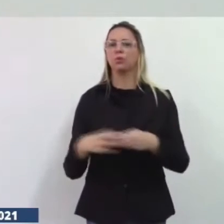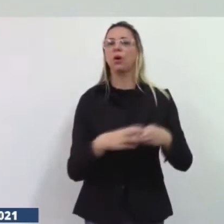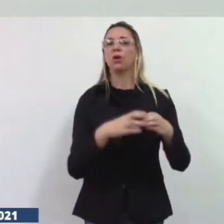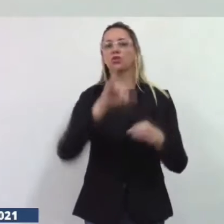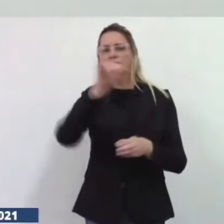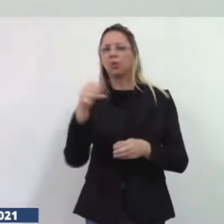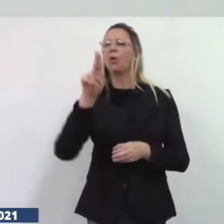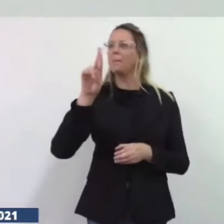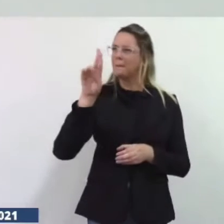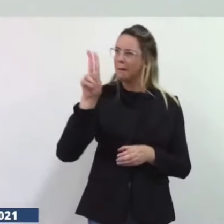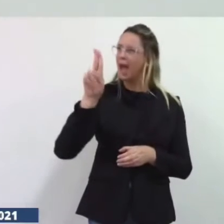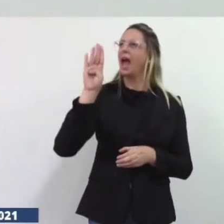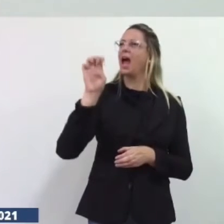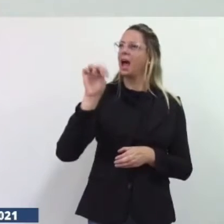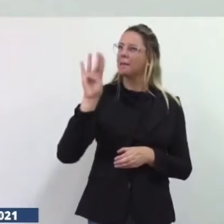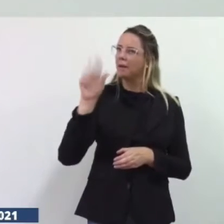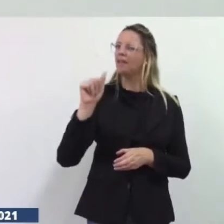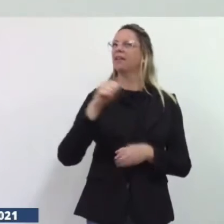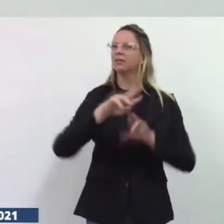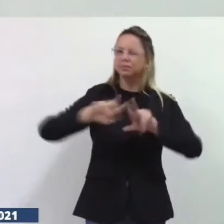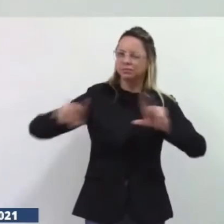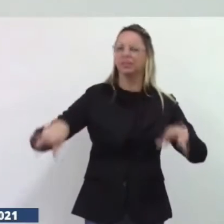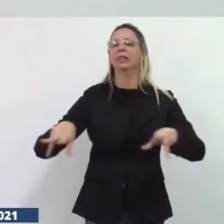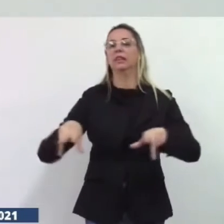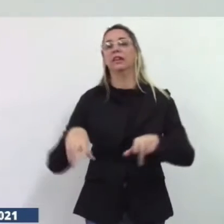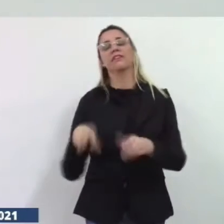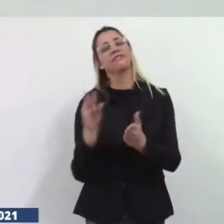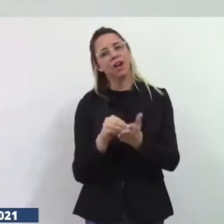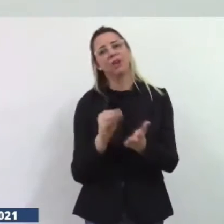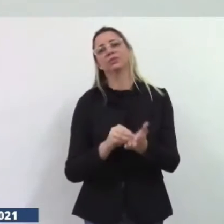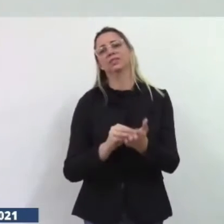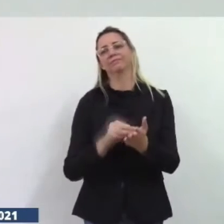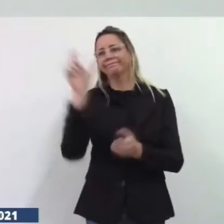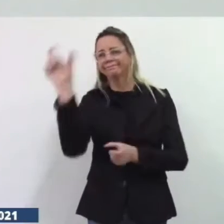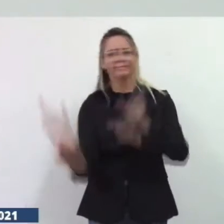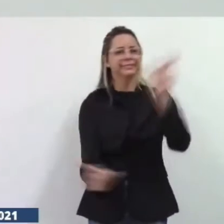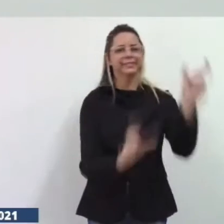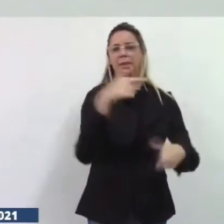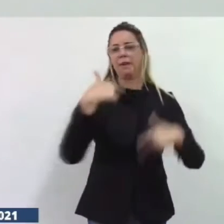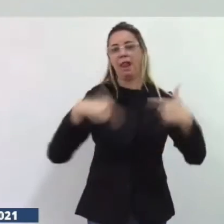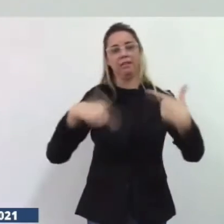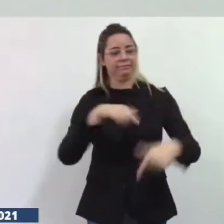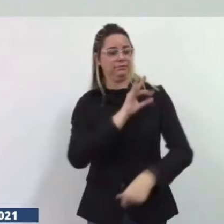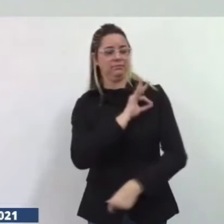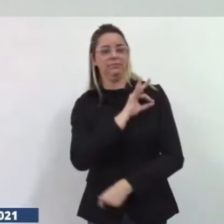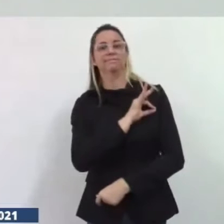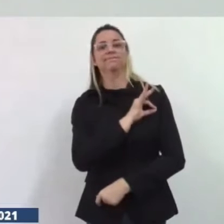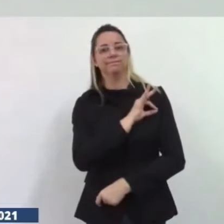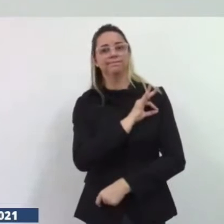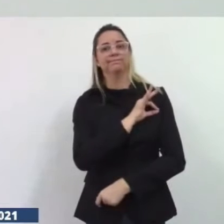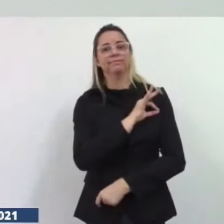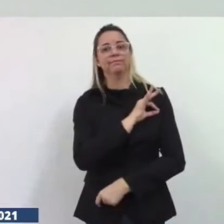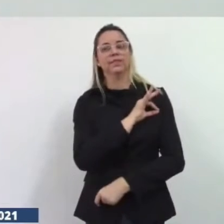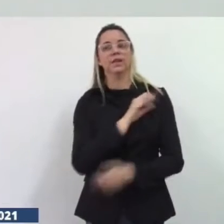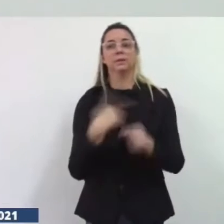pimenta, queimada grande então falta material humano para o Tenente Isaac trabalhar mais ainda do que ele trabalha